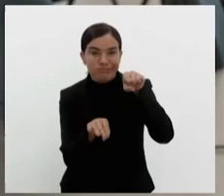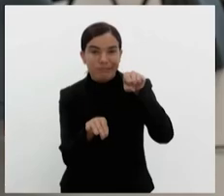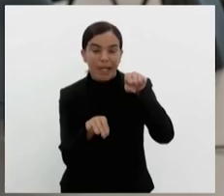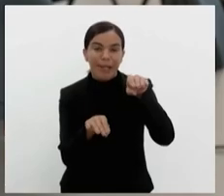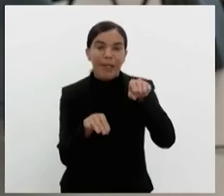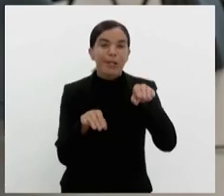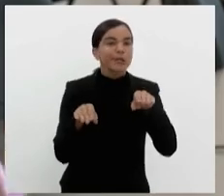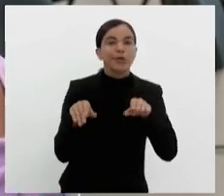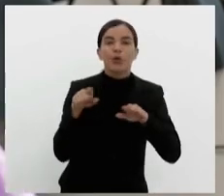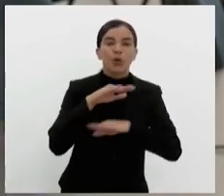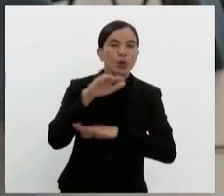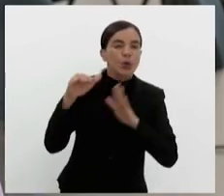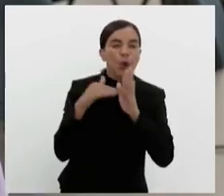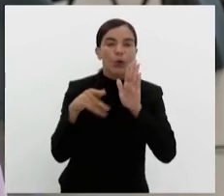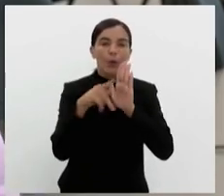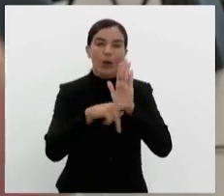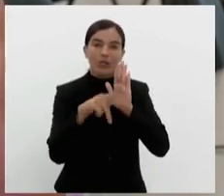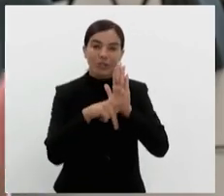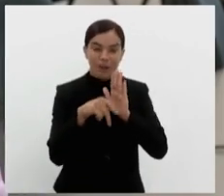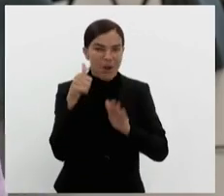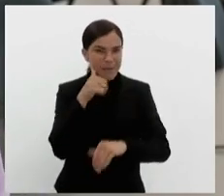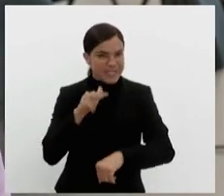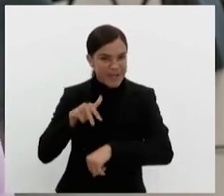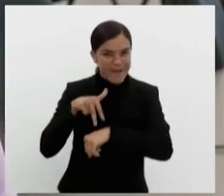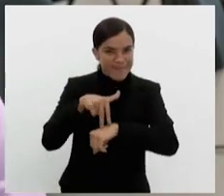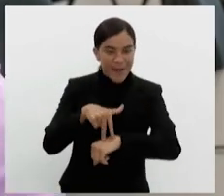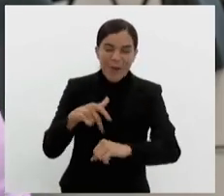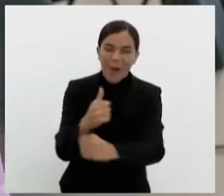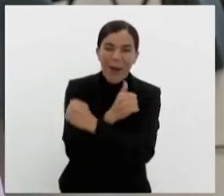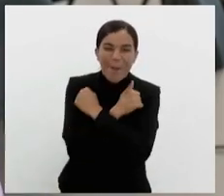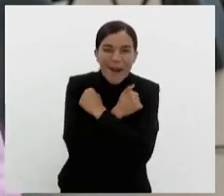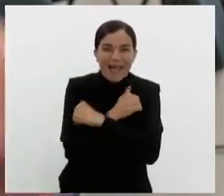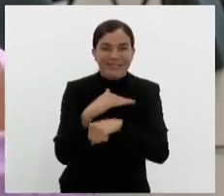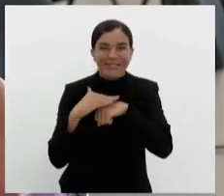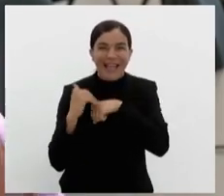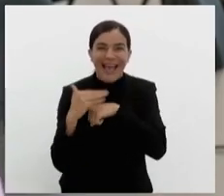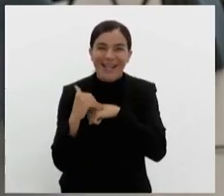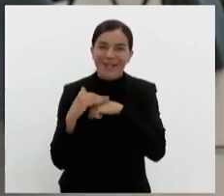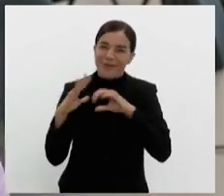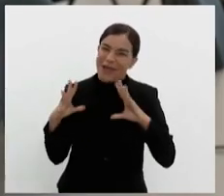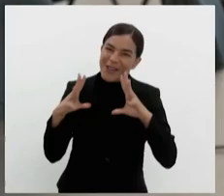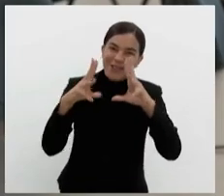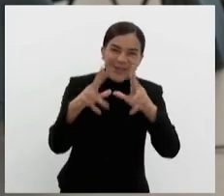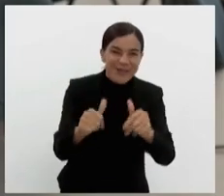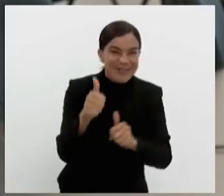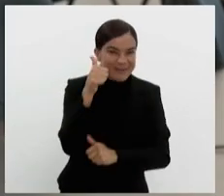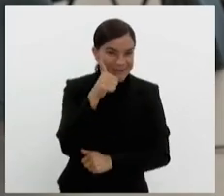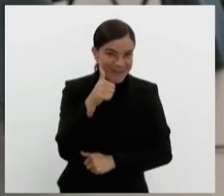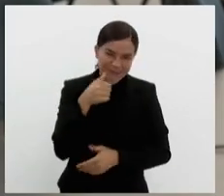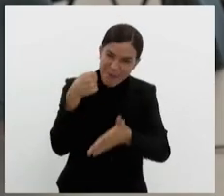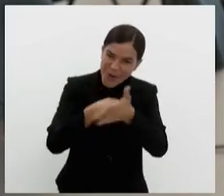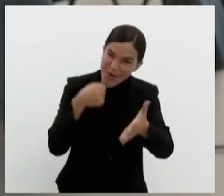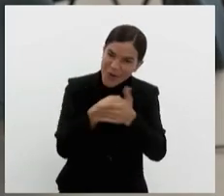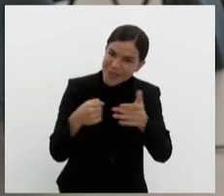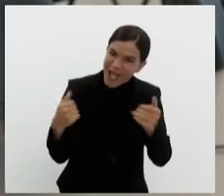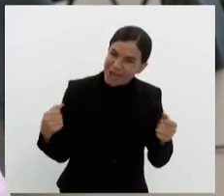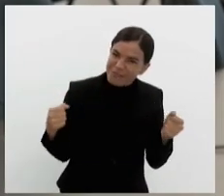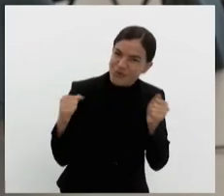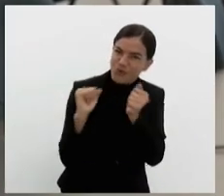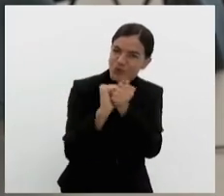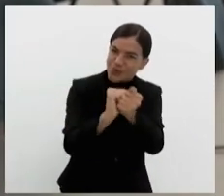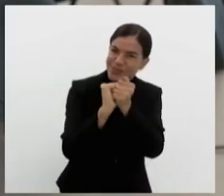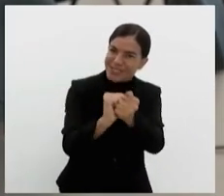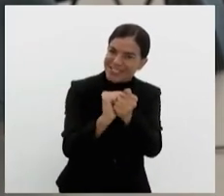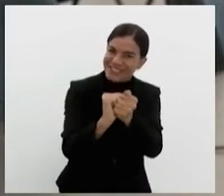projetos da sociedade. A mulher precisa ter voz. Então fica aqui meu abraço, meu carinho e vamos lutar ainda mais juntas para